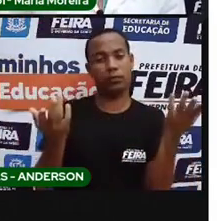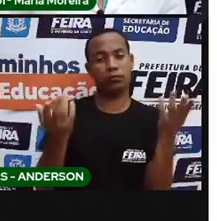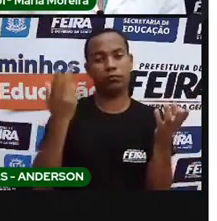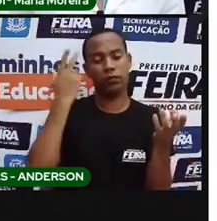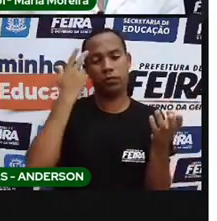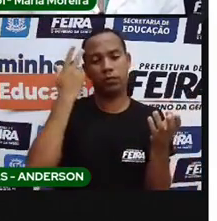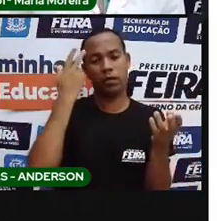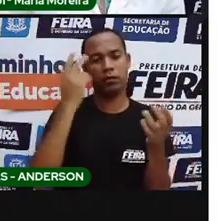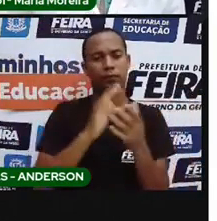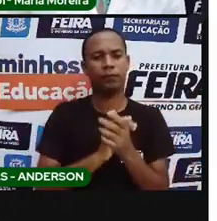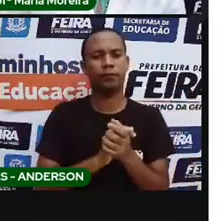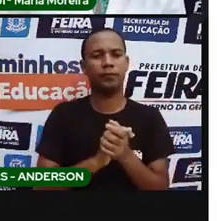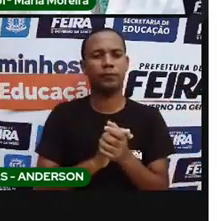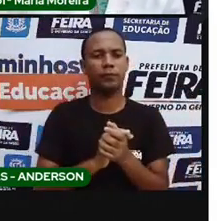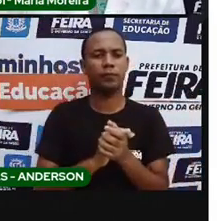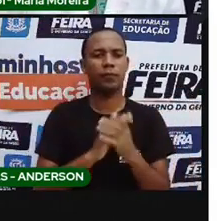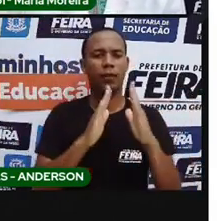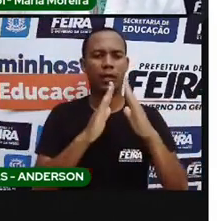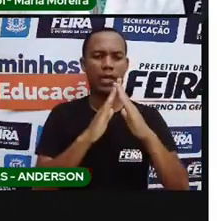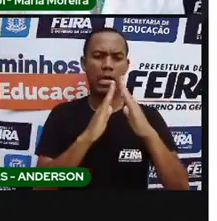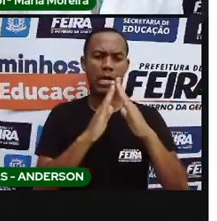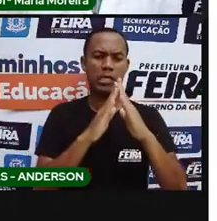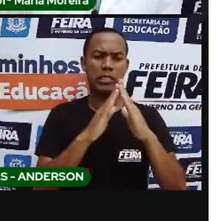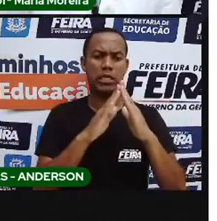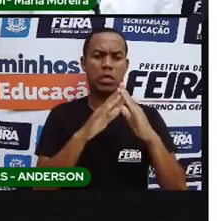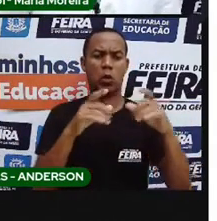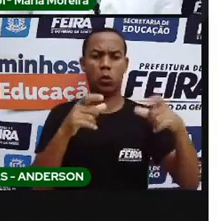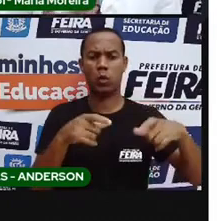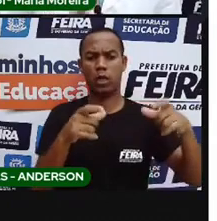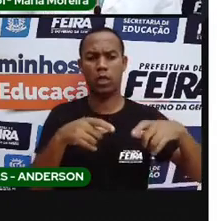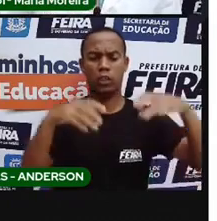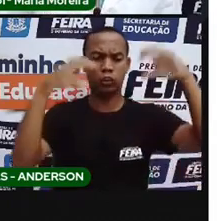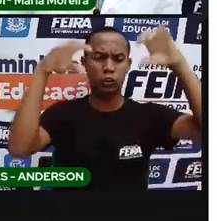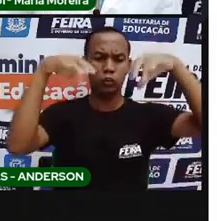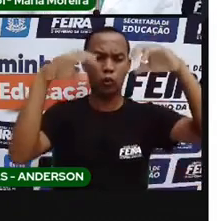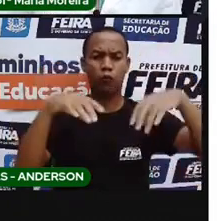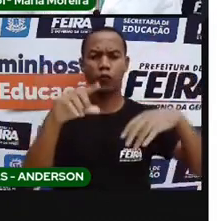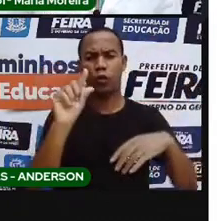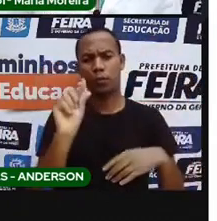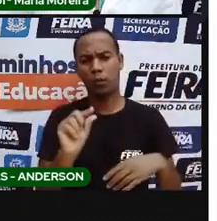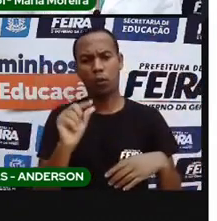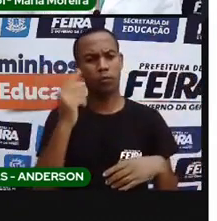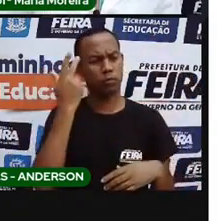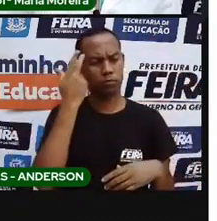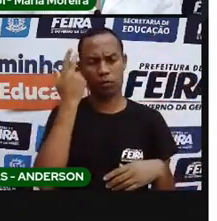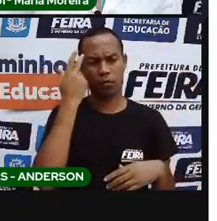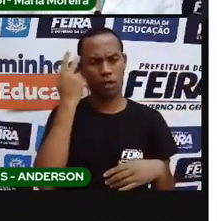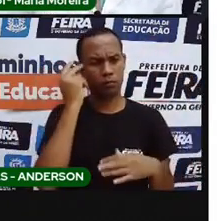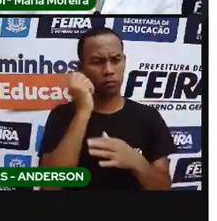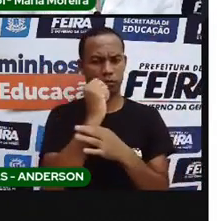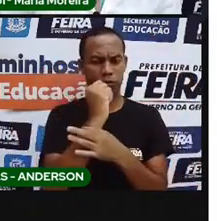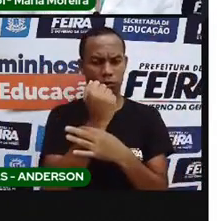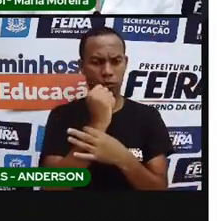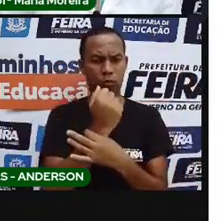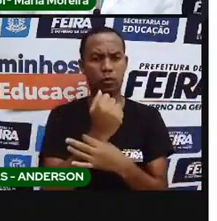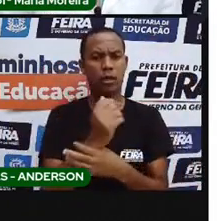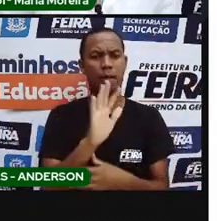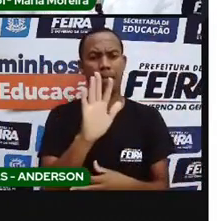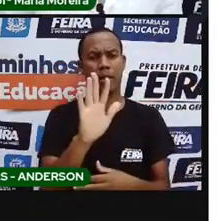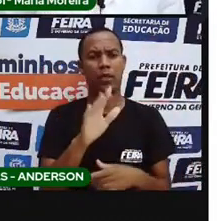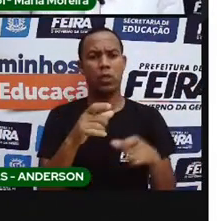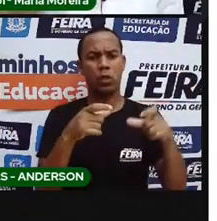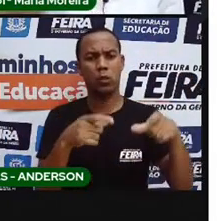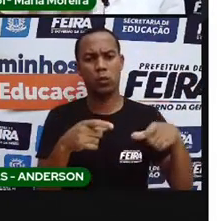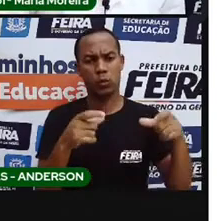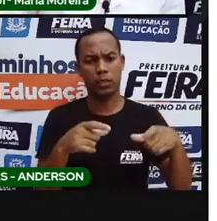muito, então essas caras serão seguras. Aí, ah, mas no local onde a região da Tripo está, chove demais. Eles